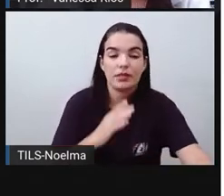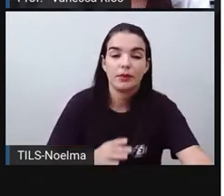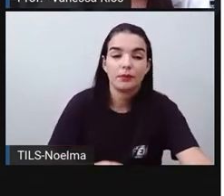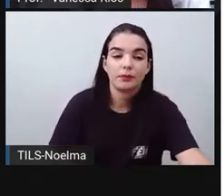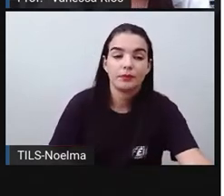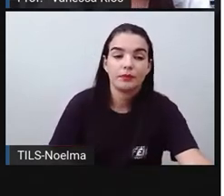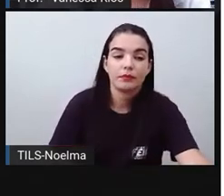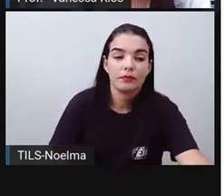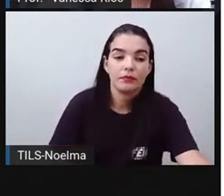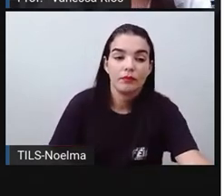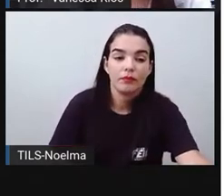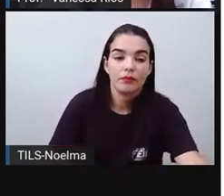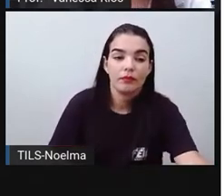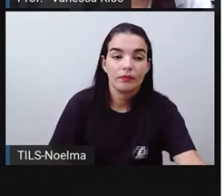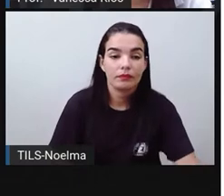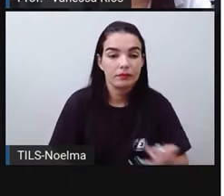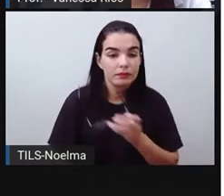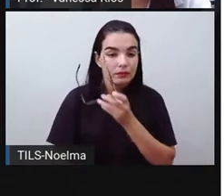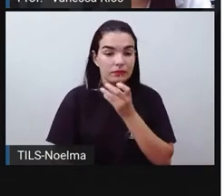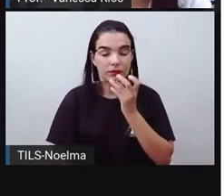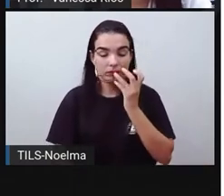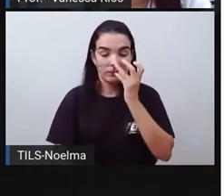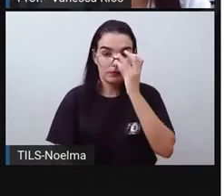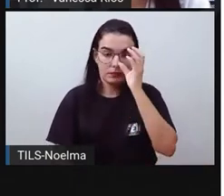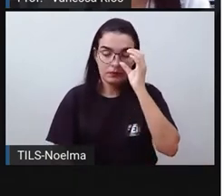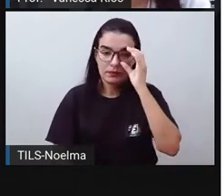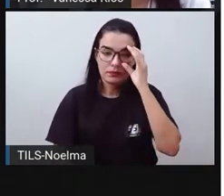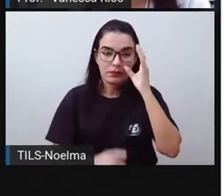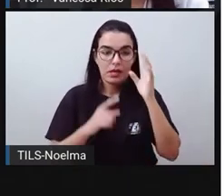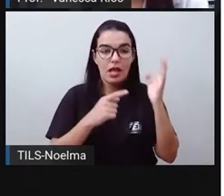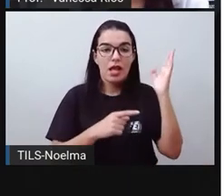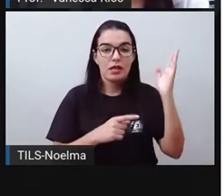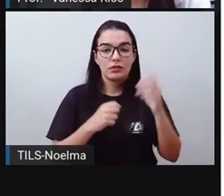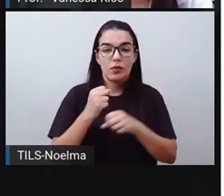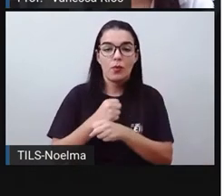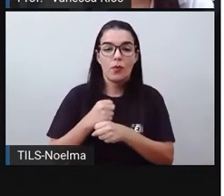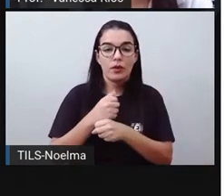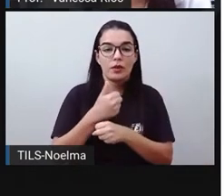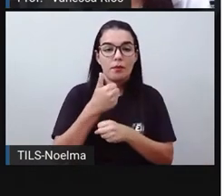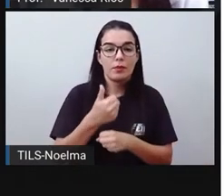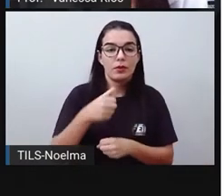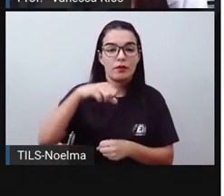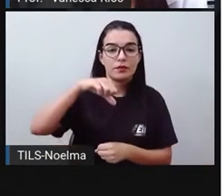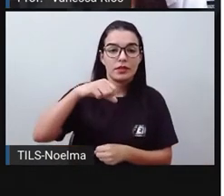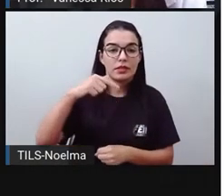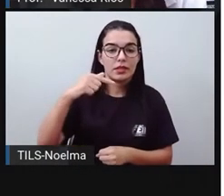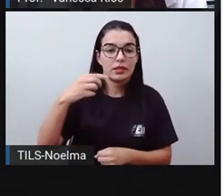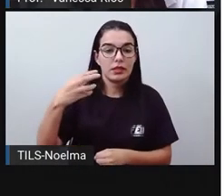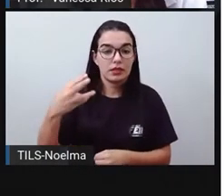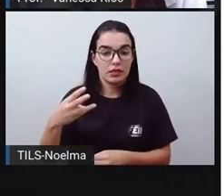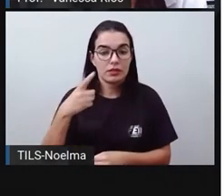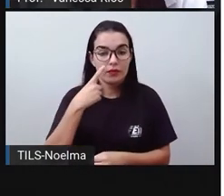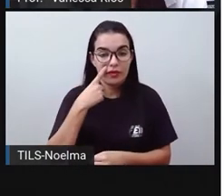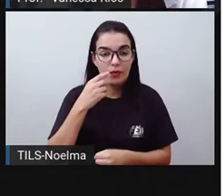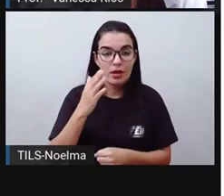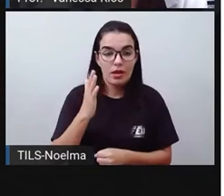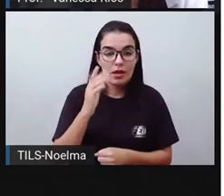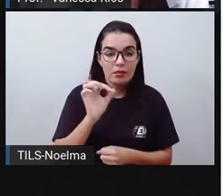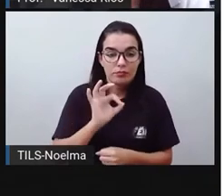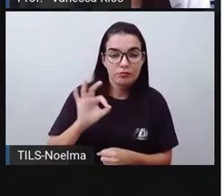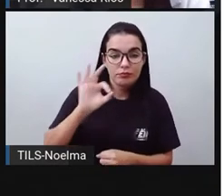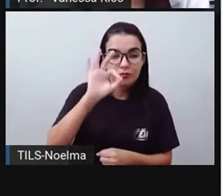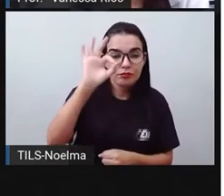mapa aí é um mapa do ano de 1973 e a gente tem um mapa para compararmos do ano 2000.